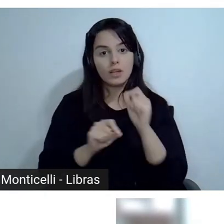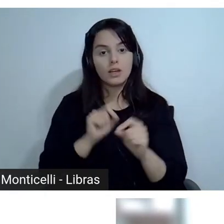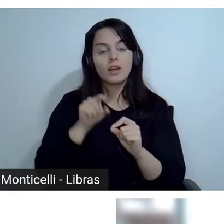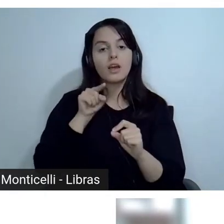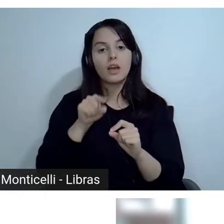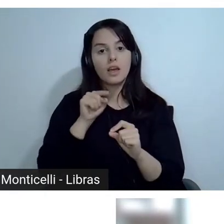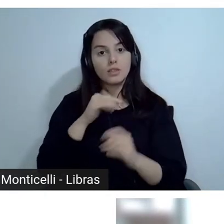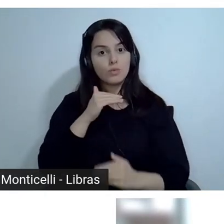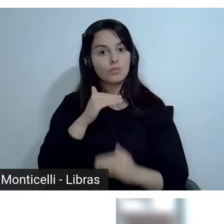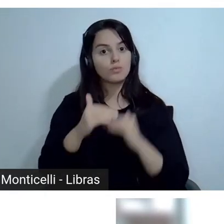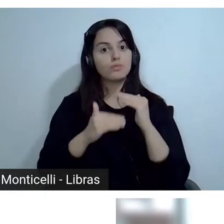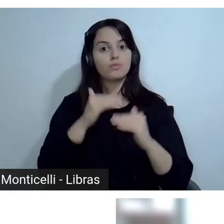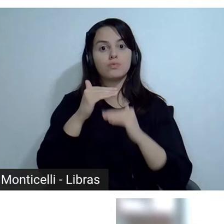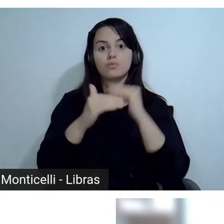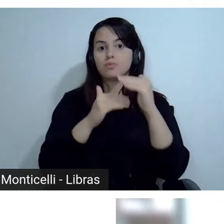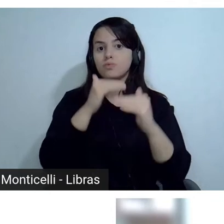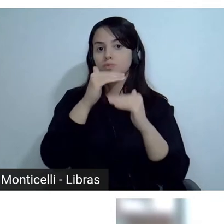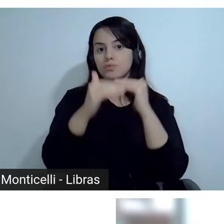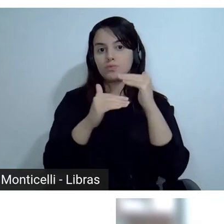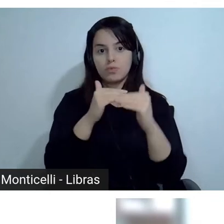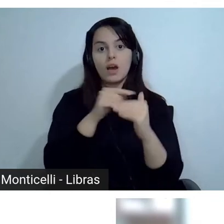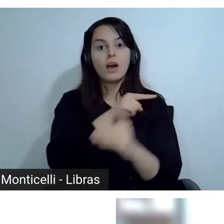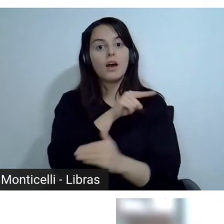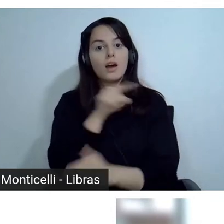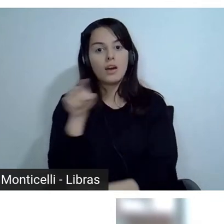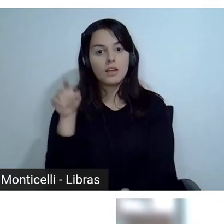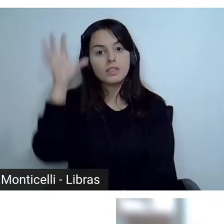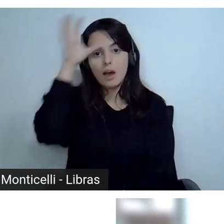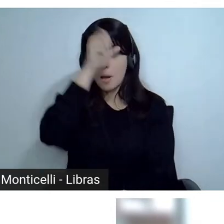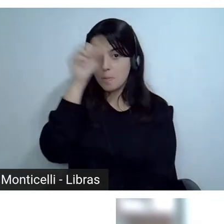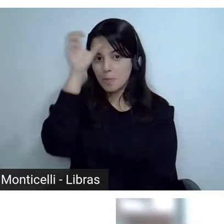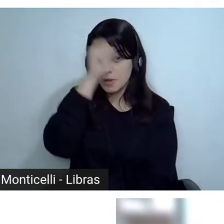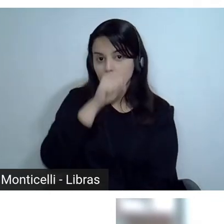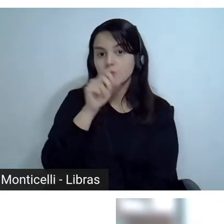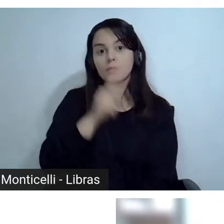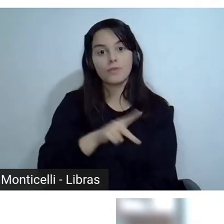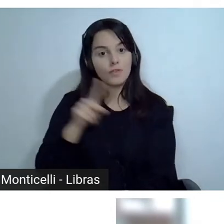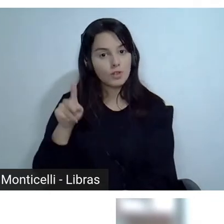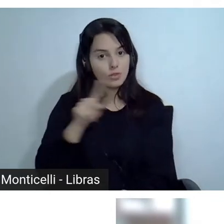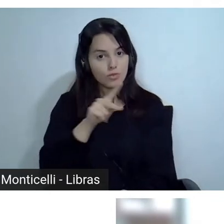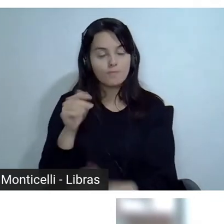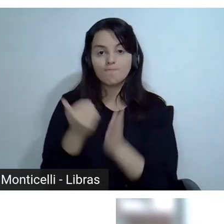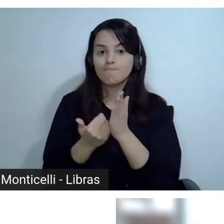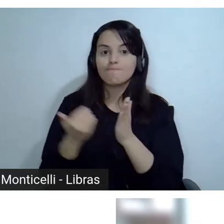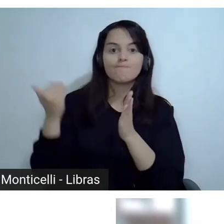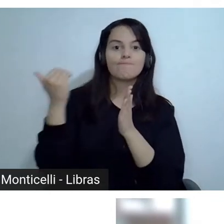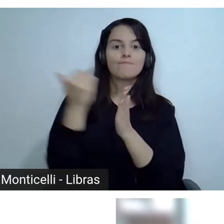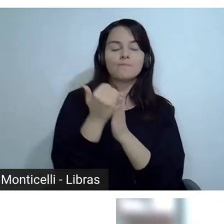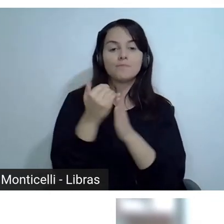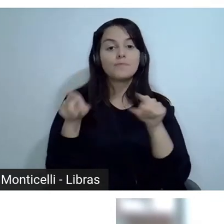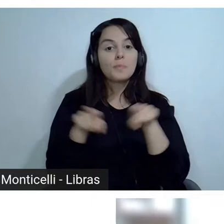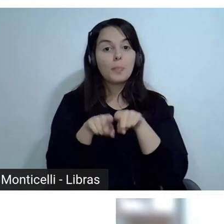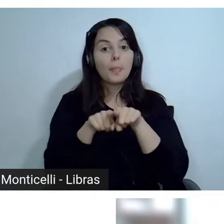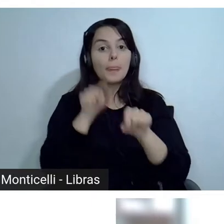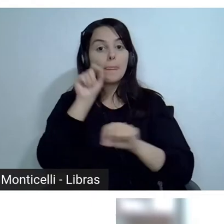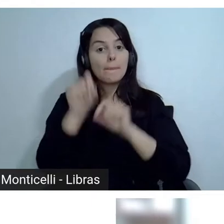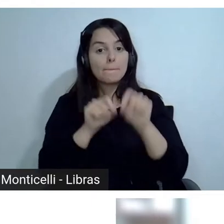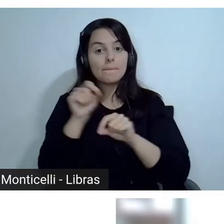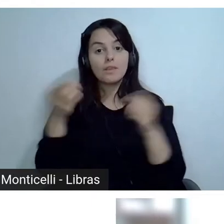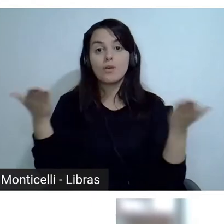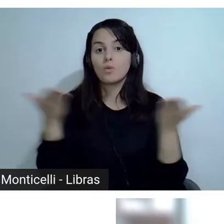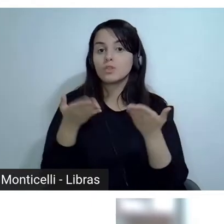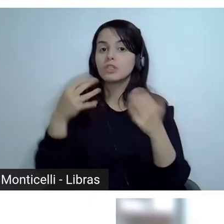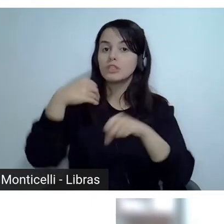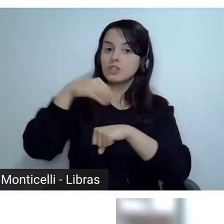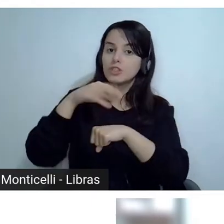desempenho, né, dos nossos aprendizes. E para hoje a gente vai trazer mais algumas sugestões, né, de trabalho.